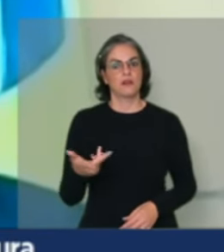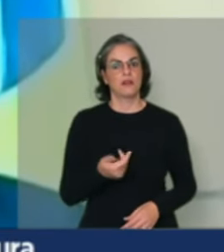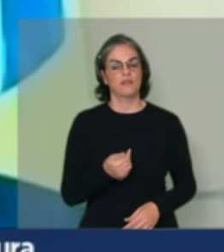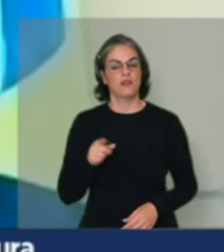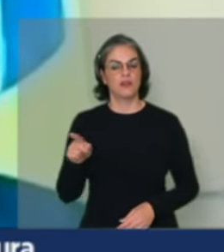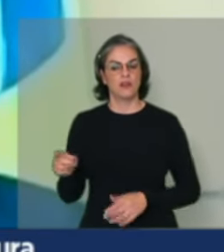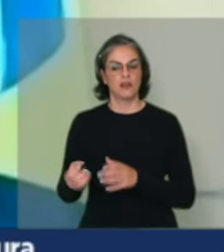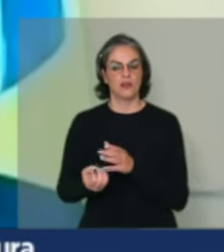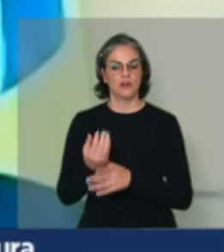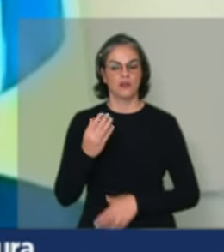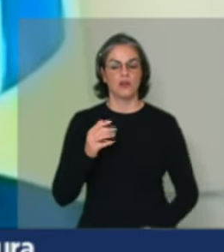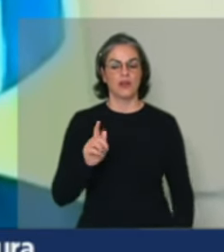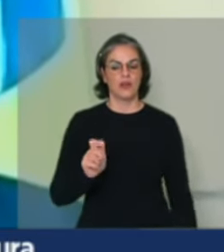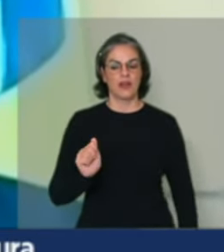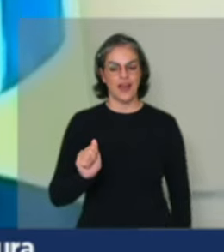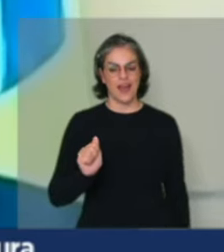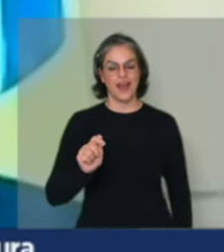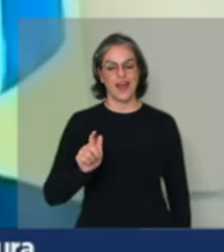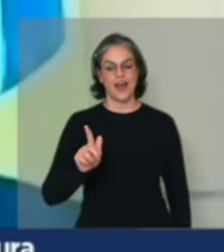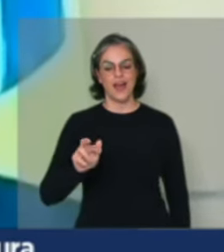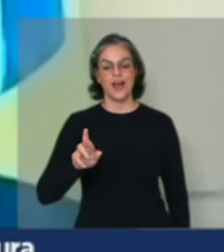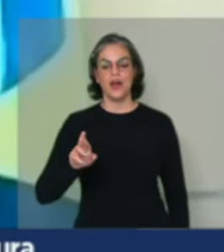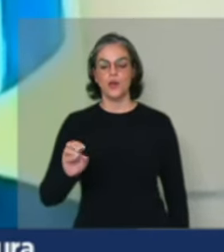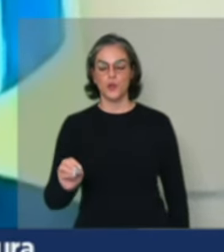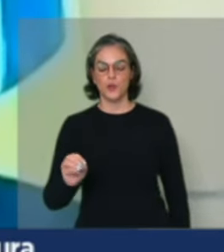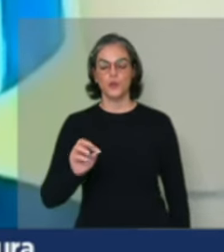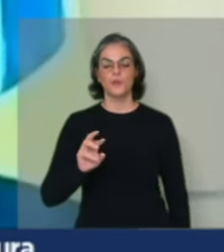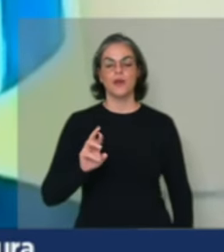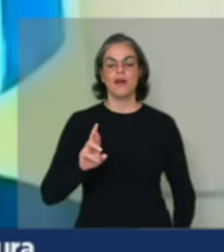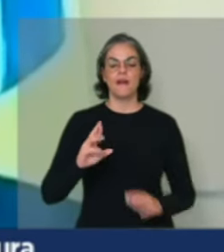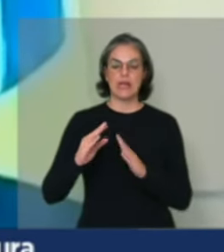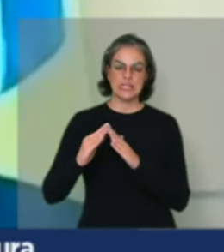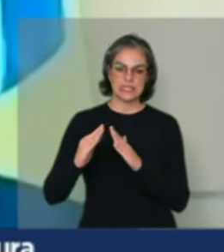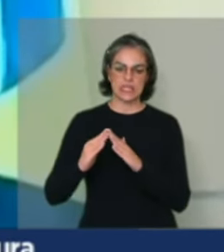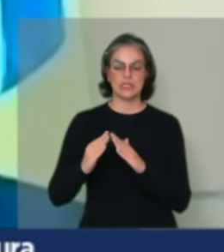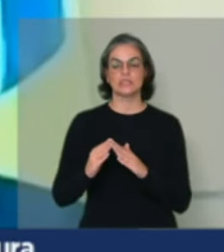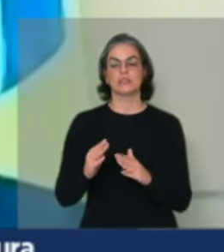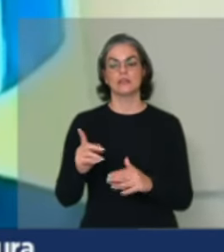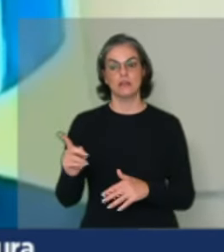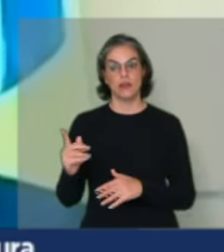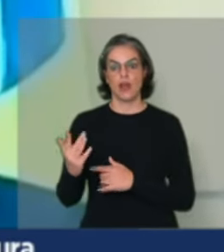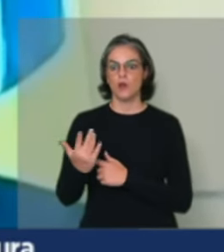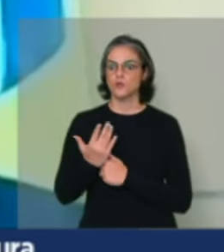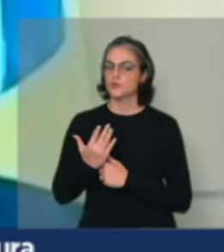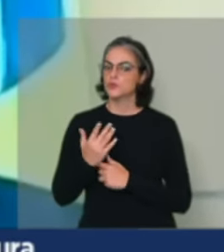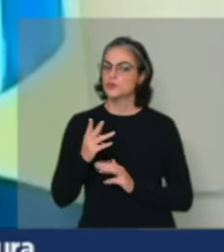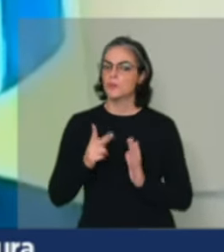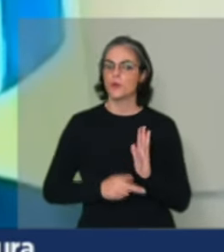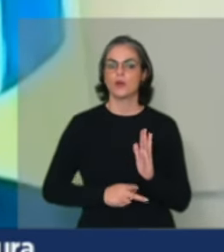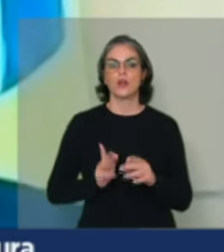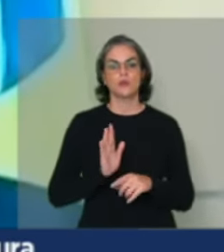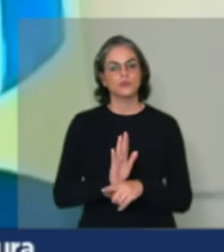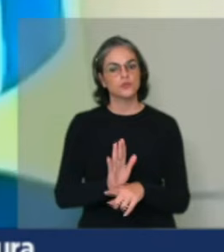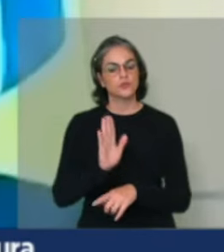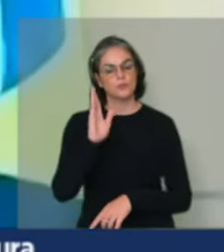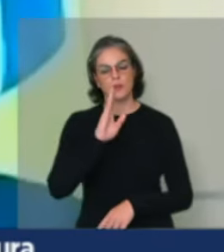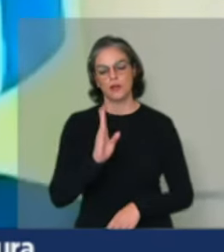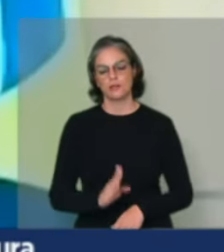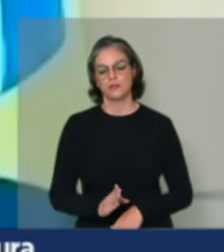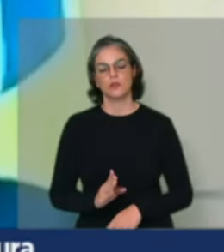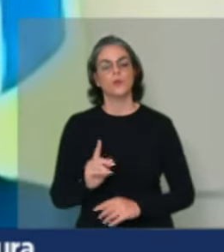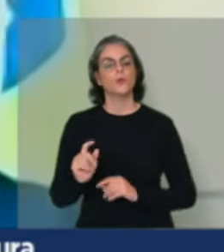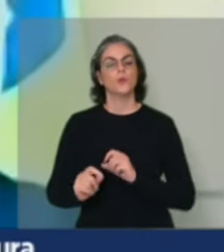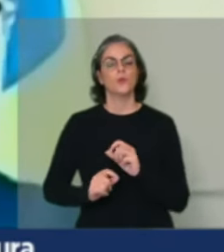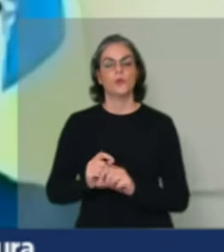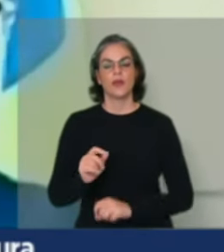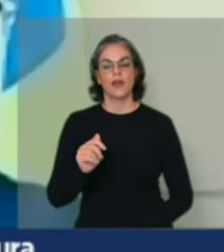Agro Residência. Esse programa tem nos ajudado muito e vai ajudar muito o Brasil. O é o Agro Residência? Como